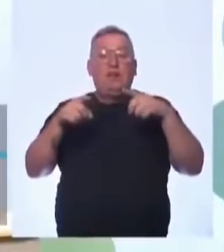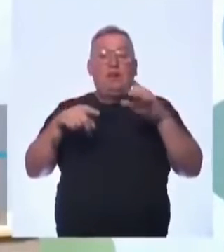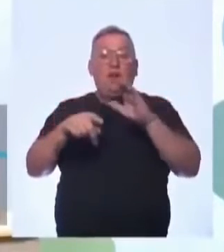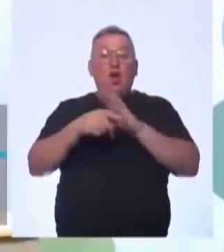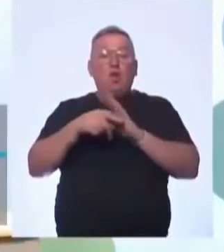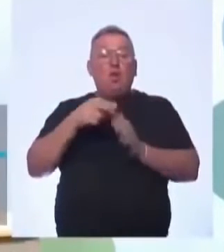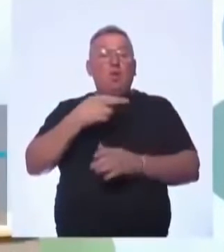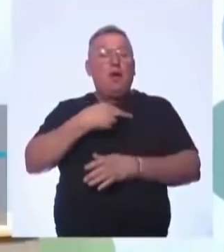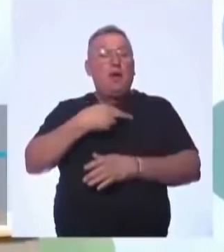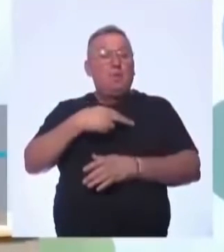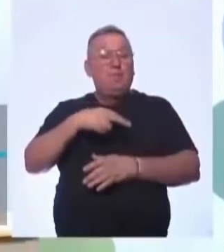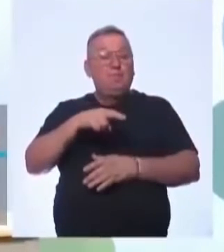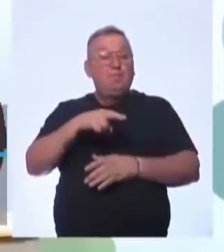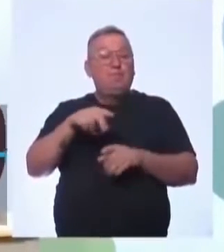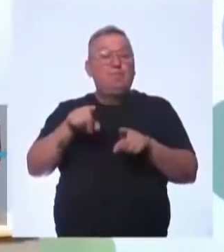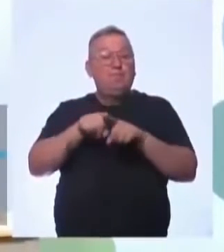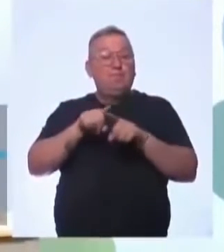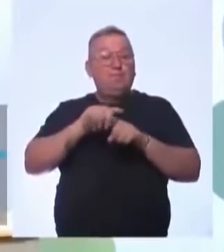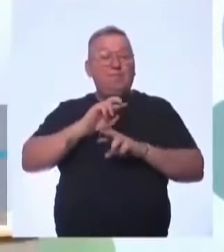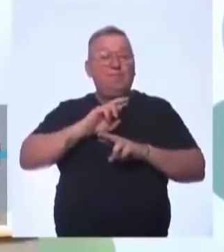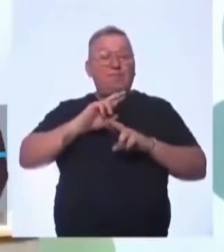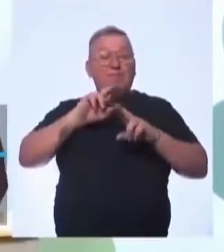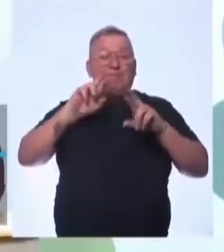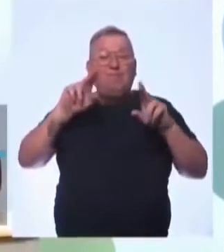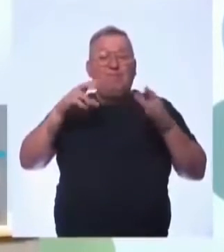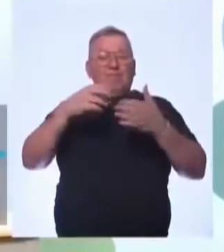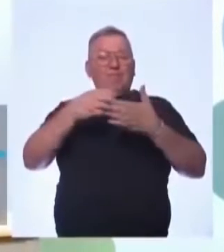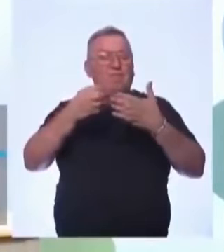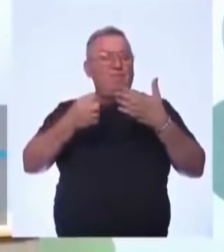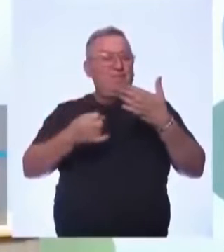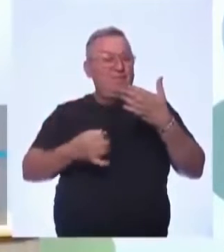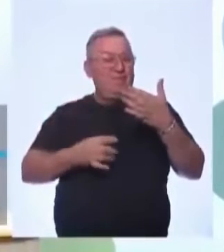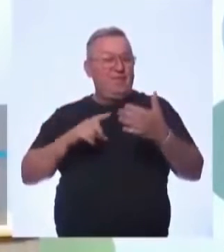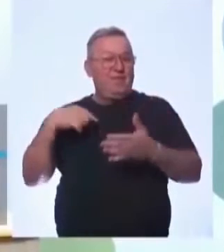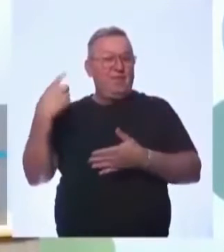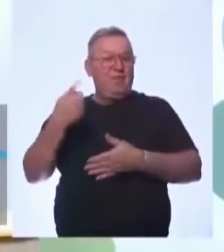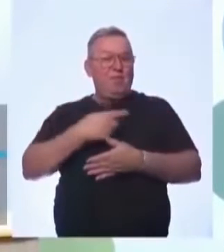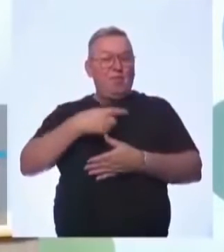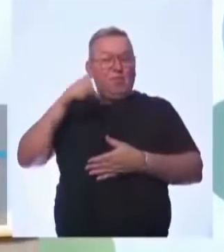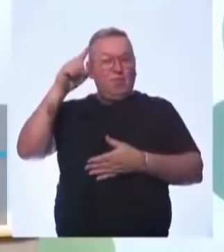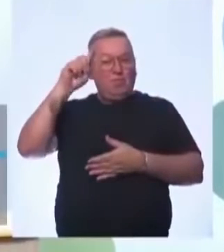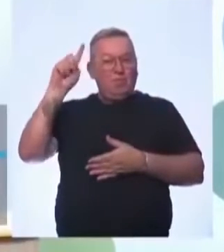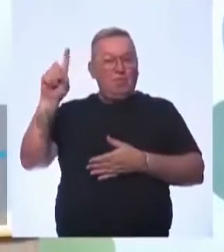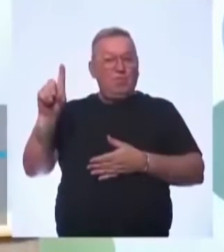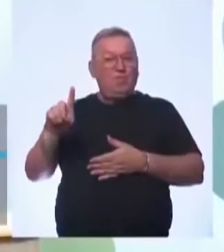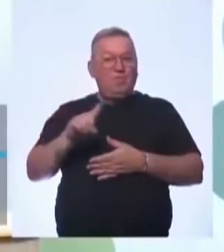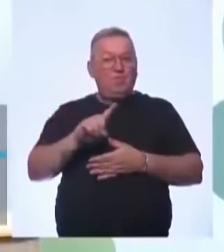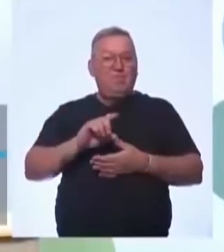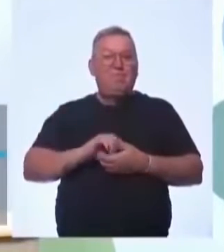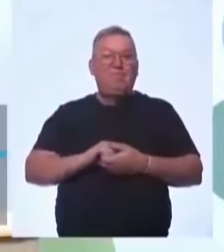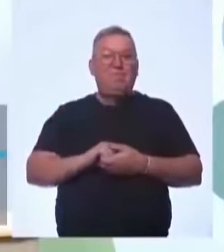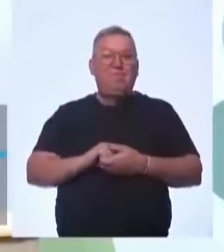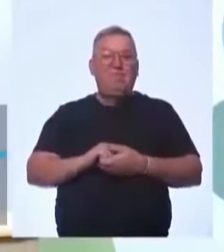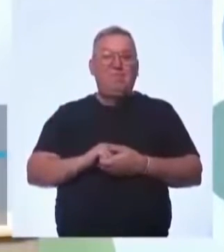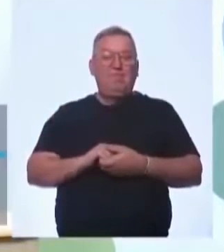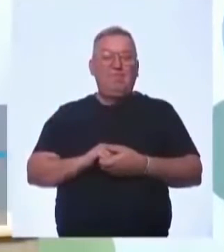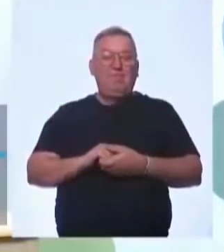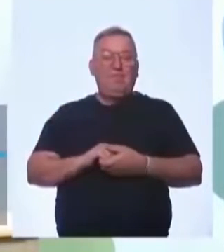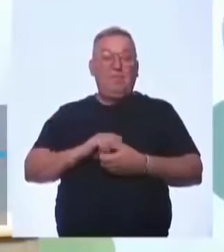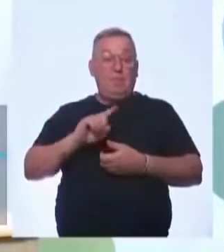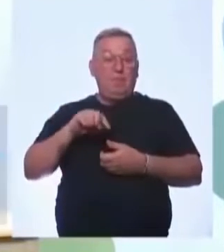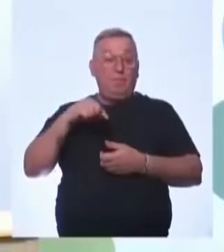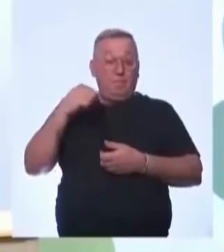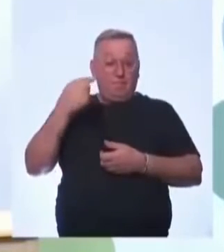religião, em diversos aspectos do nosso cotidiano. Na próxima tela,